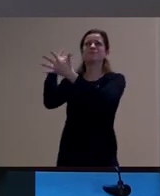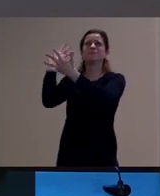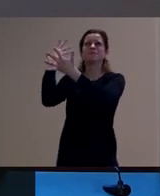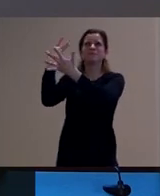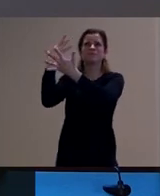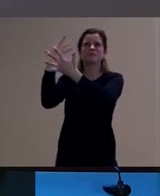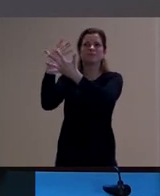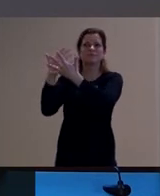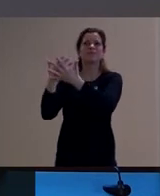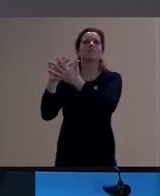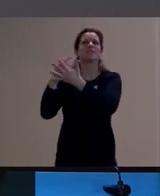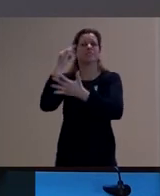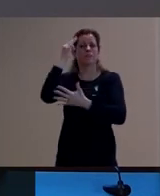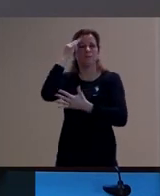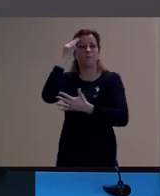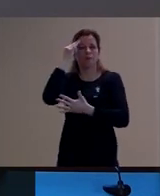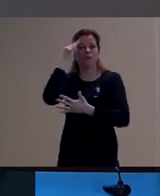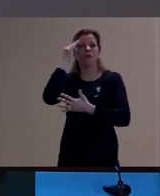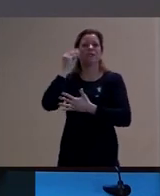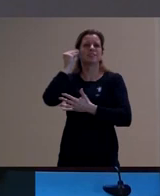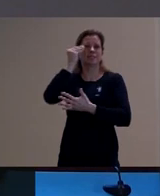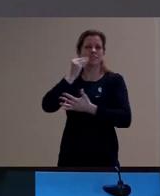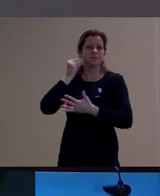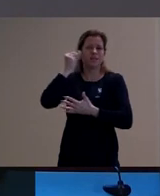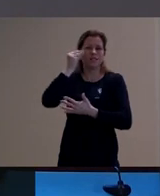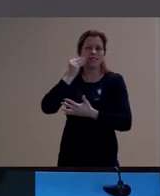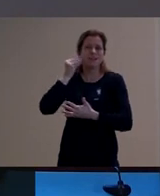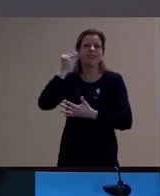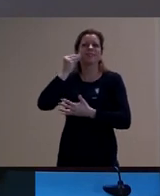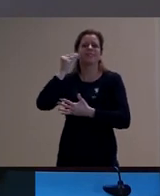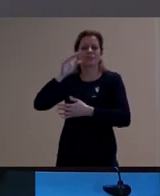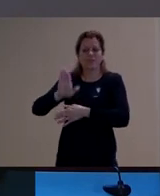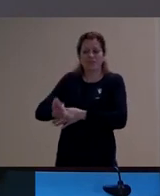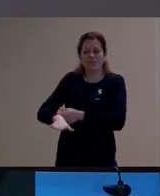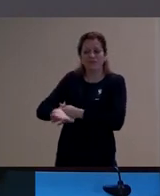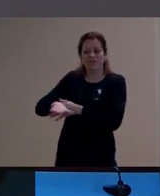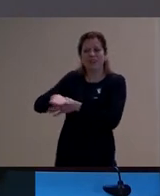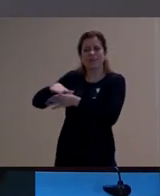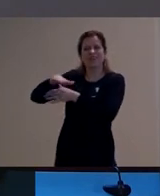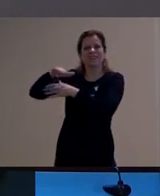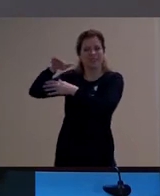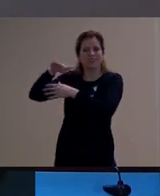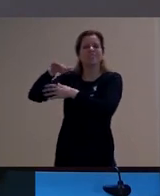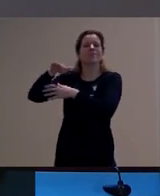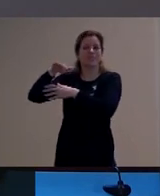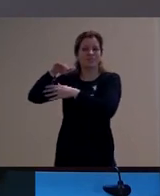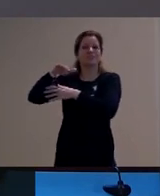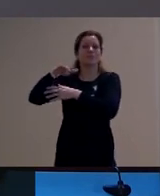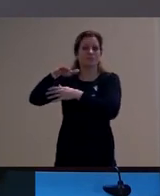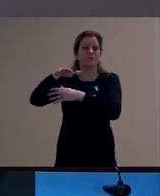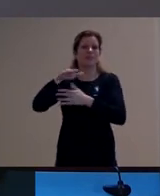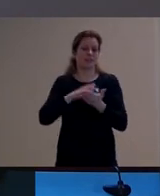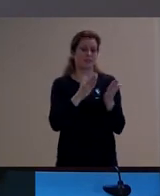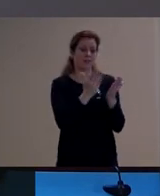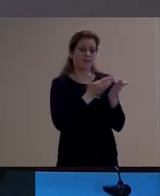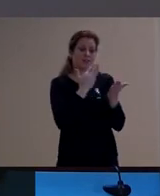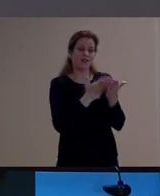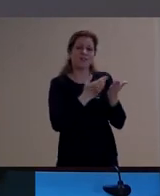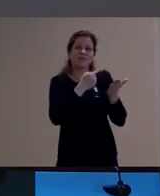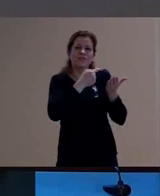adulto no presente né todas as notas que do livro que vão entrecruzando essa experiência